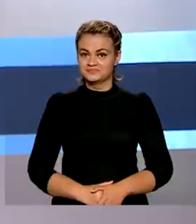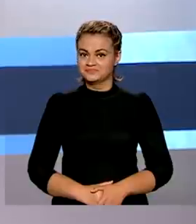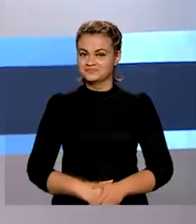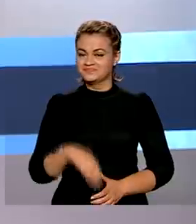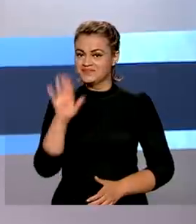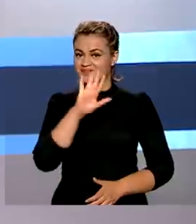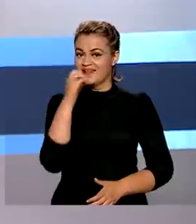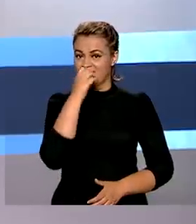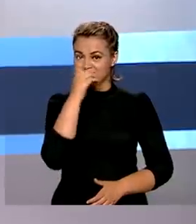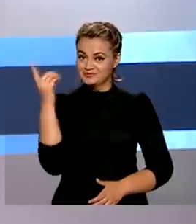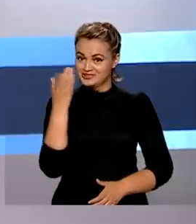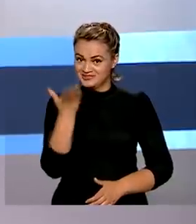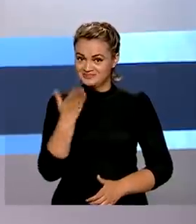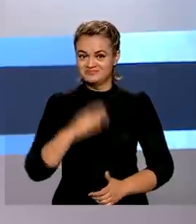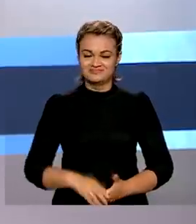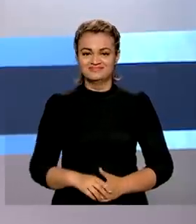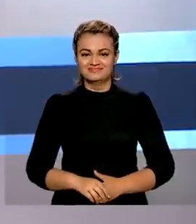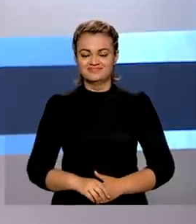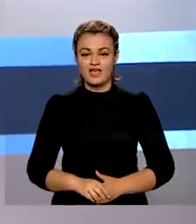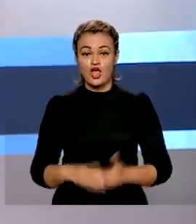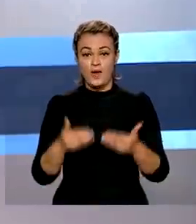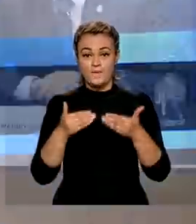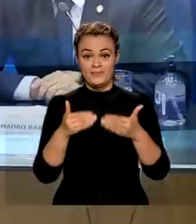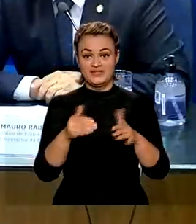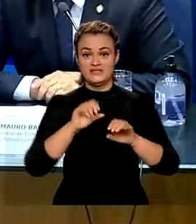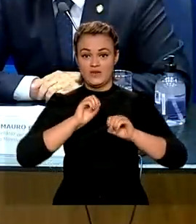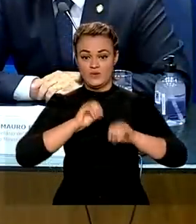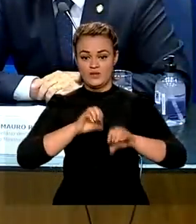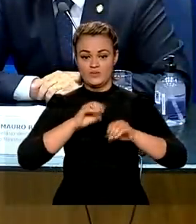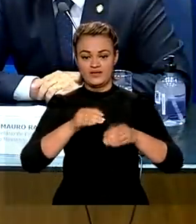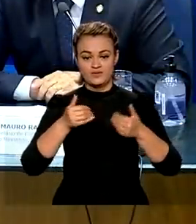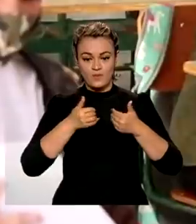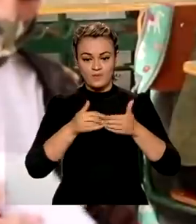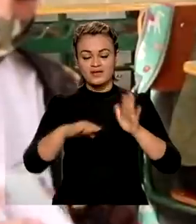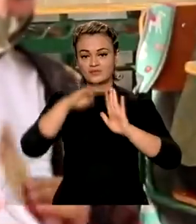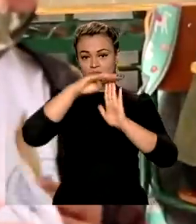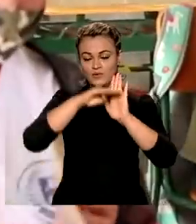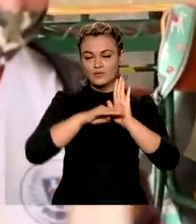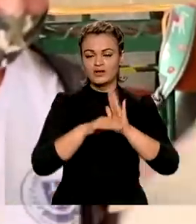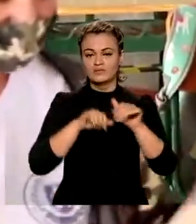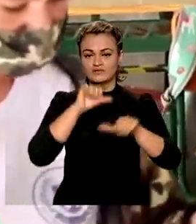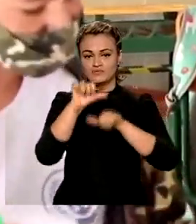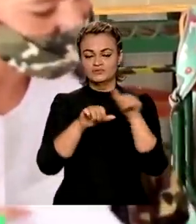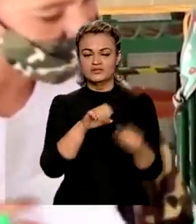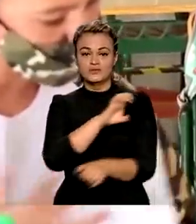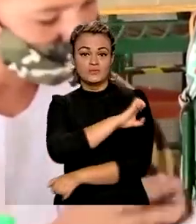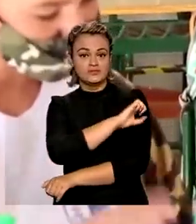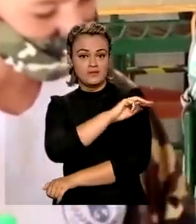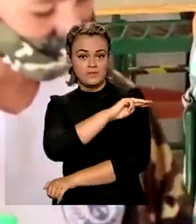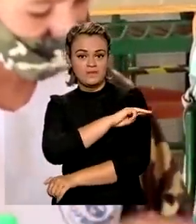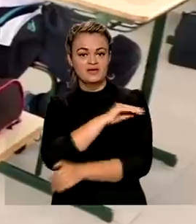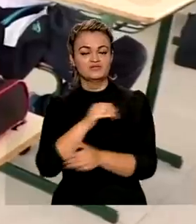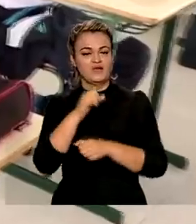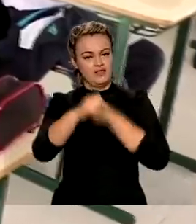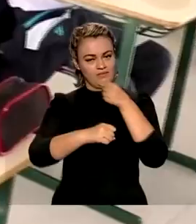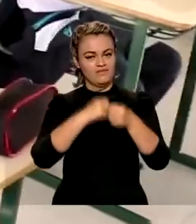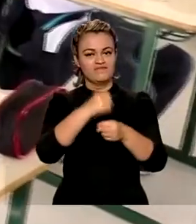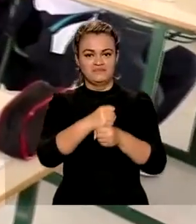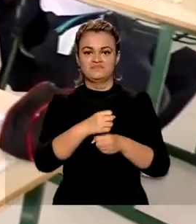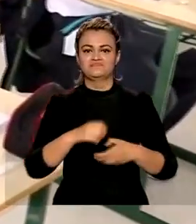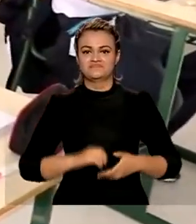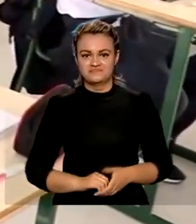Olá, bom dia pra você. Ministério da Educação lança cronograma de mudança no ensino médio a partir de